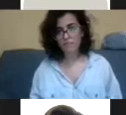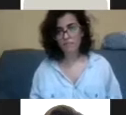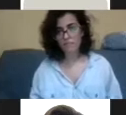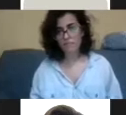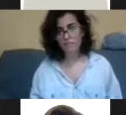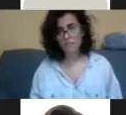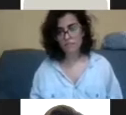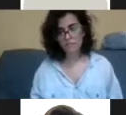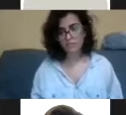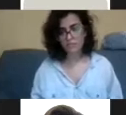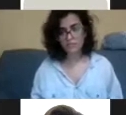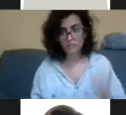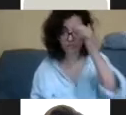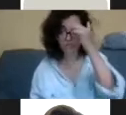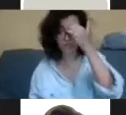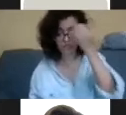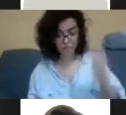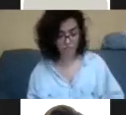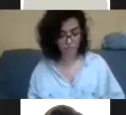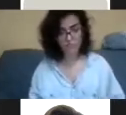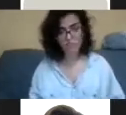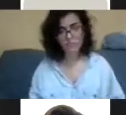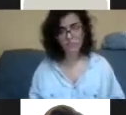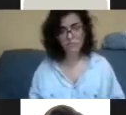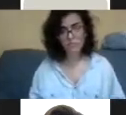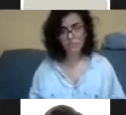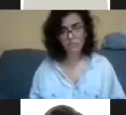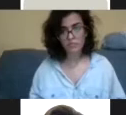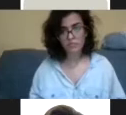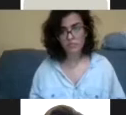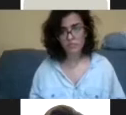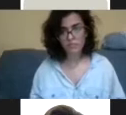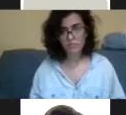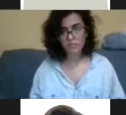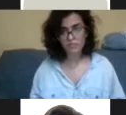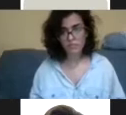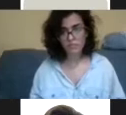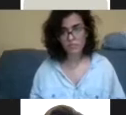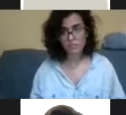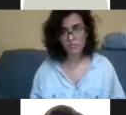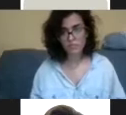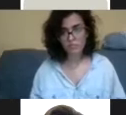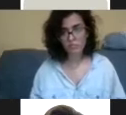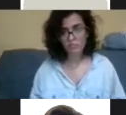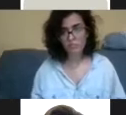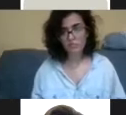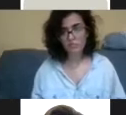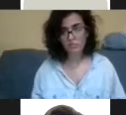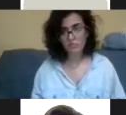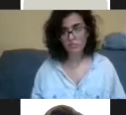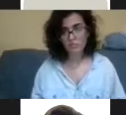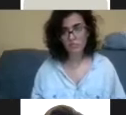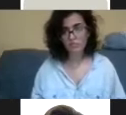o quanto isso é presente na nossa sociedade, especialmente para crianças e mulheres com